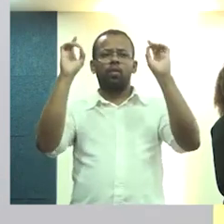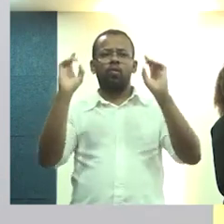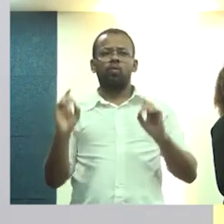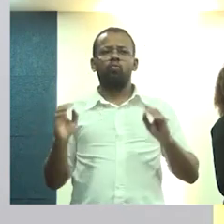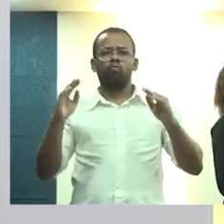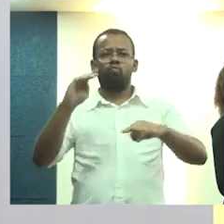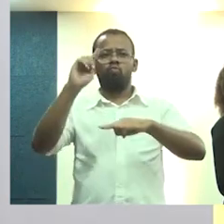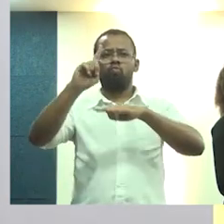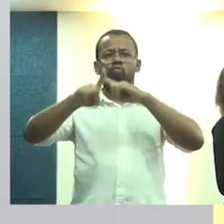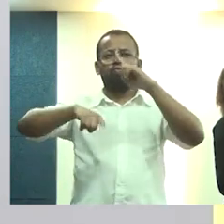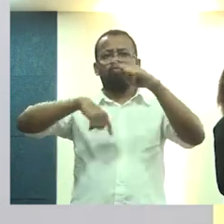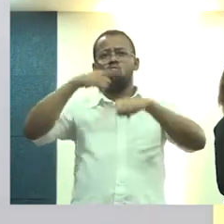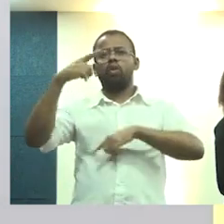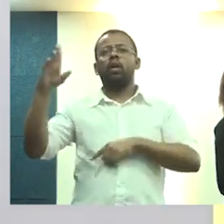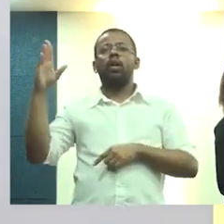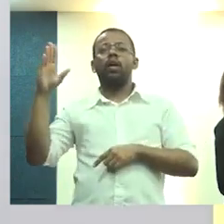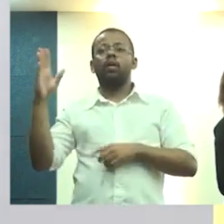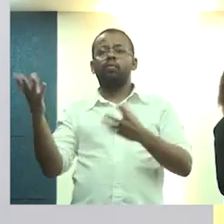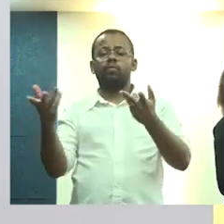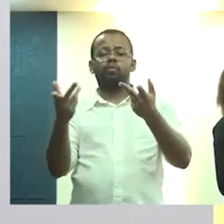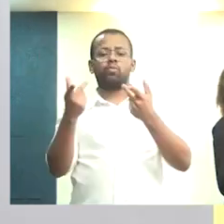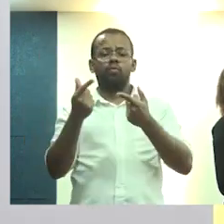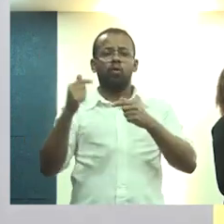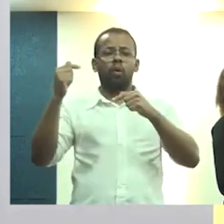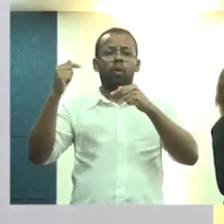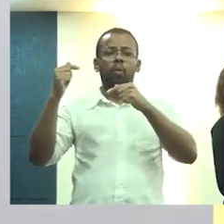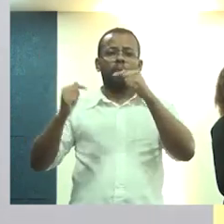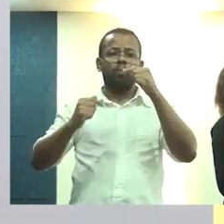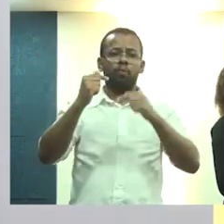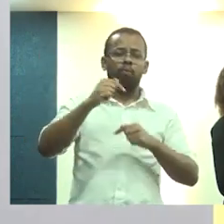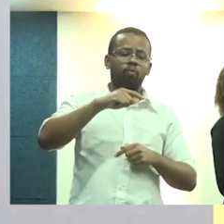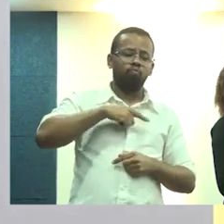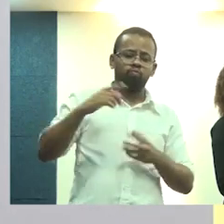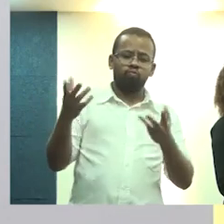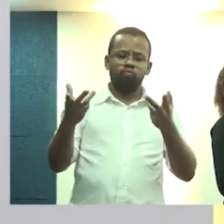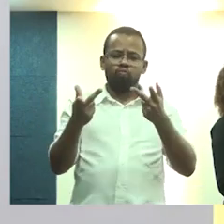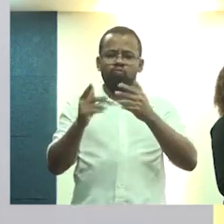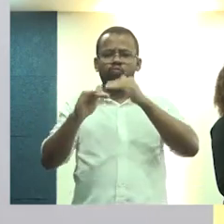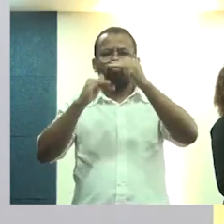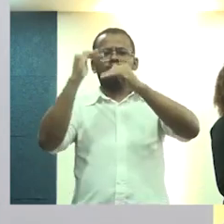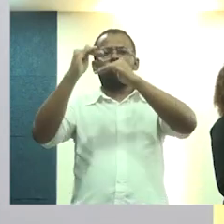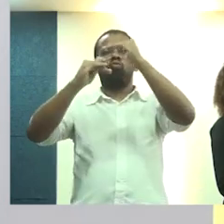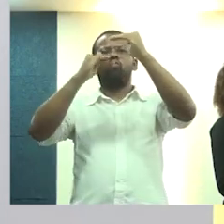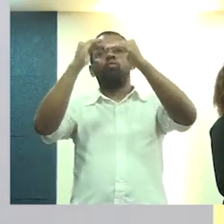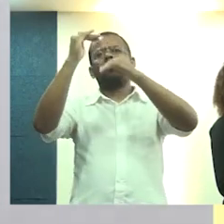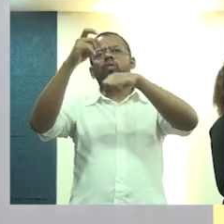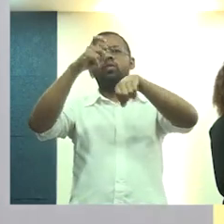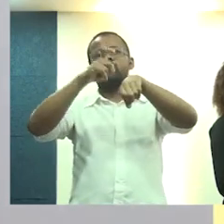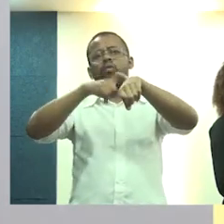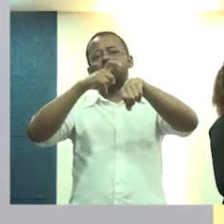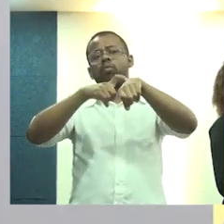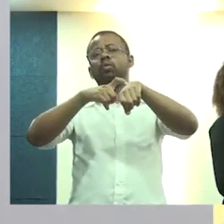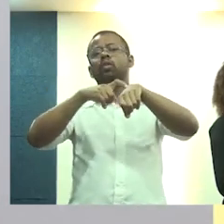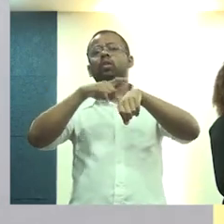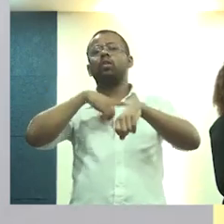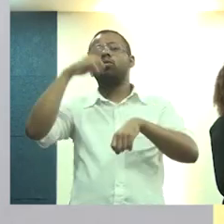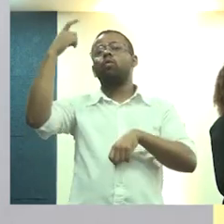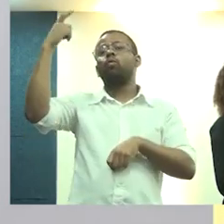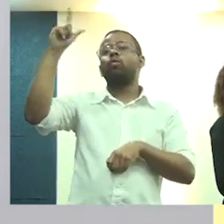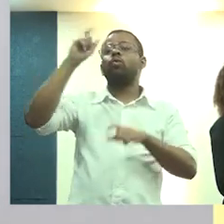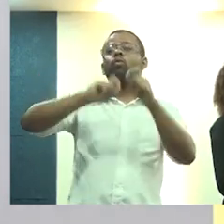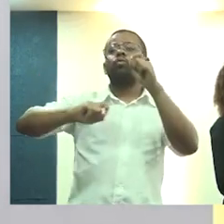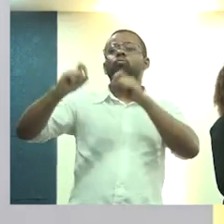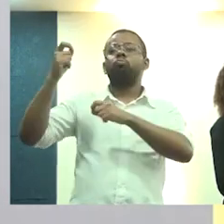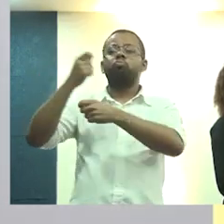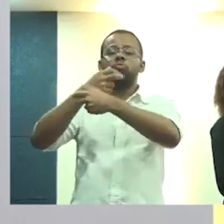alguns avanços, alguns aprimoramentos, a política pública vai se aprimorando ao longo do tempo, e uma das